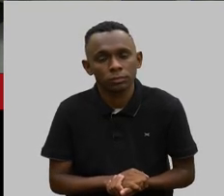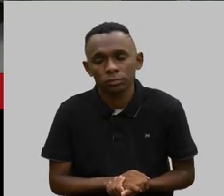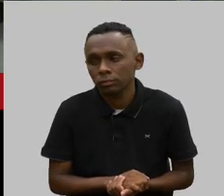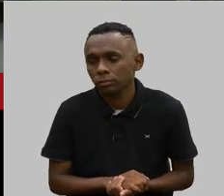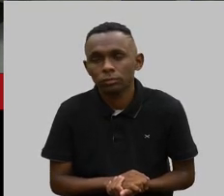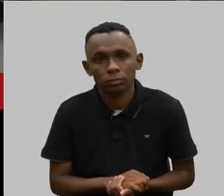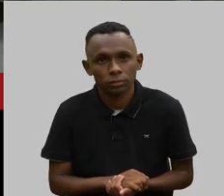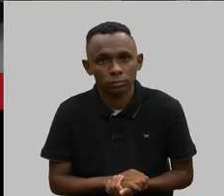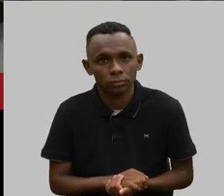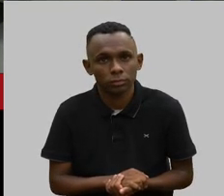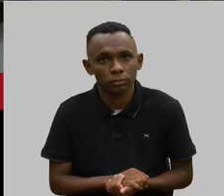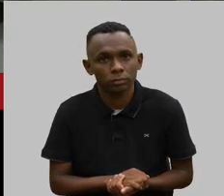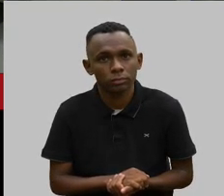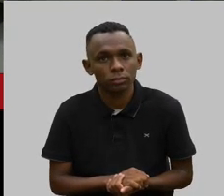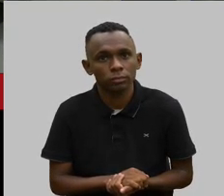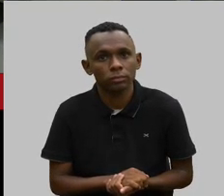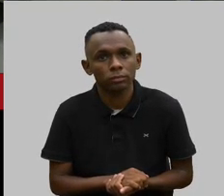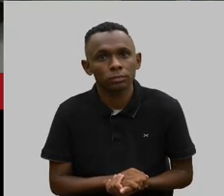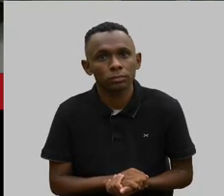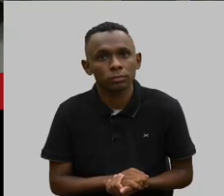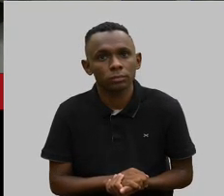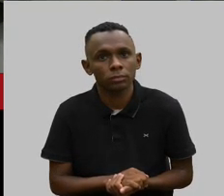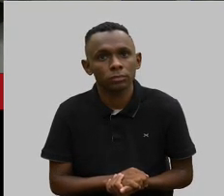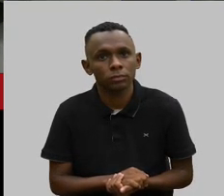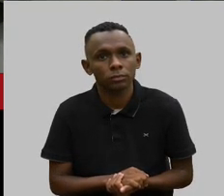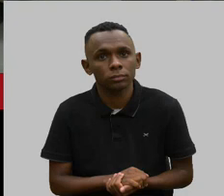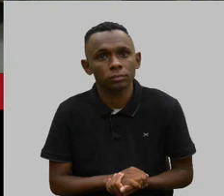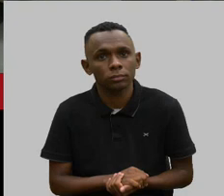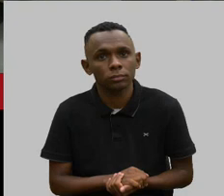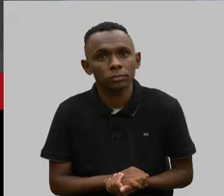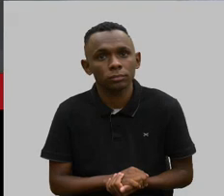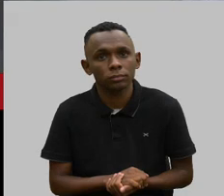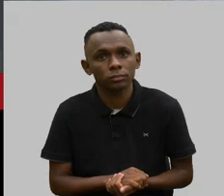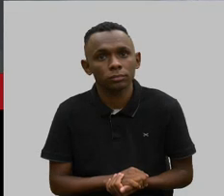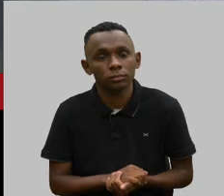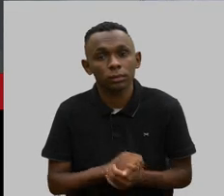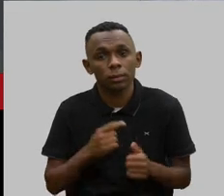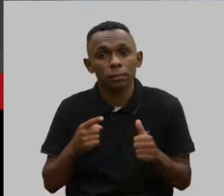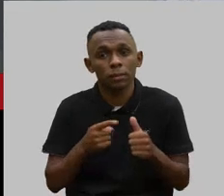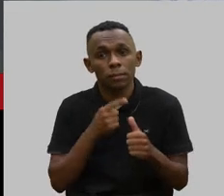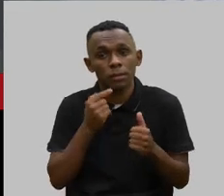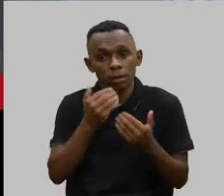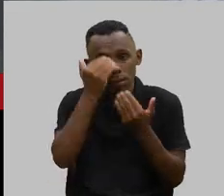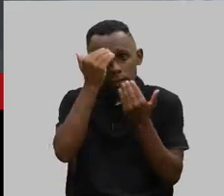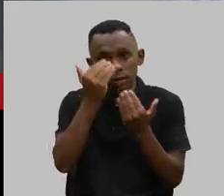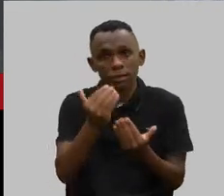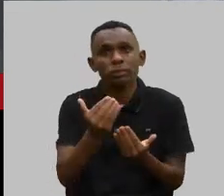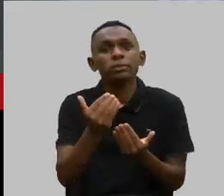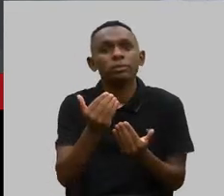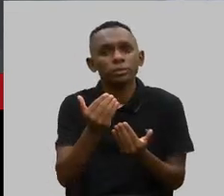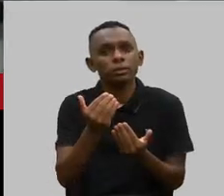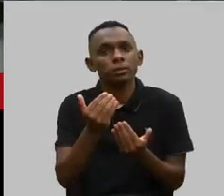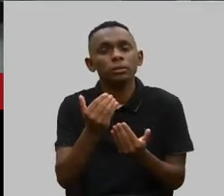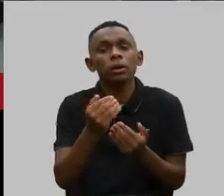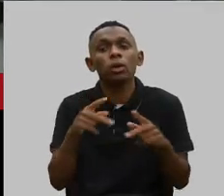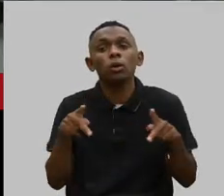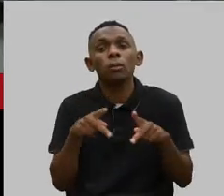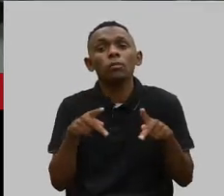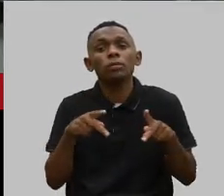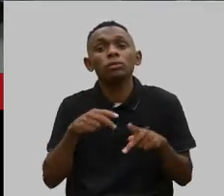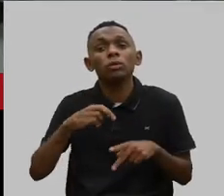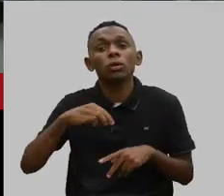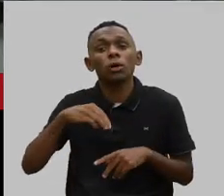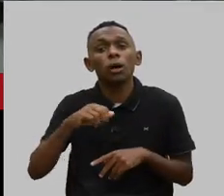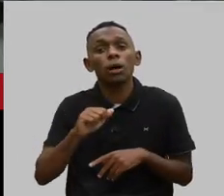Eu seguro ou eu vou falar? É complicado. Primeiro, queria agradecer... Cadê o professor Marcelo?